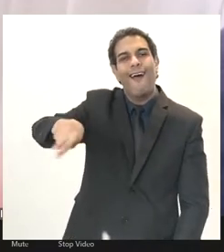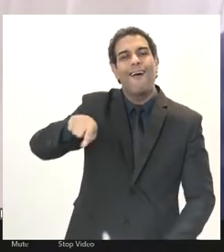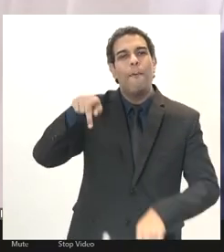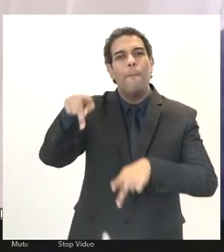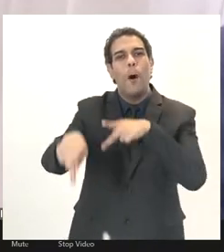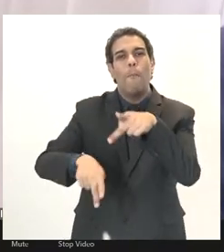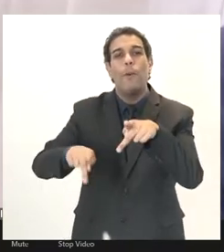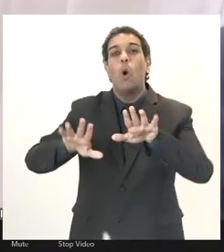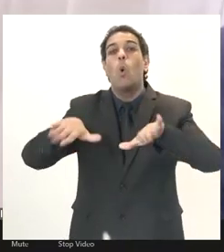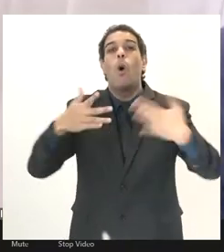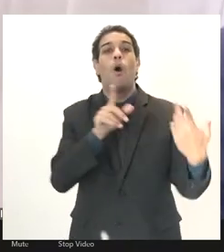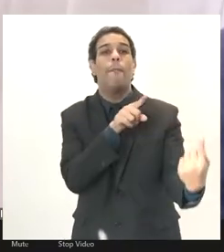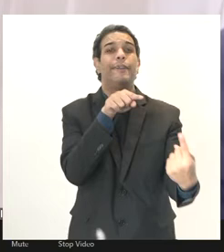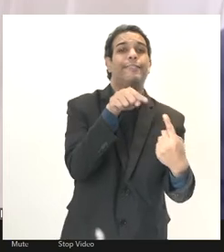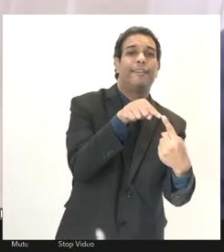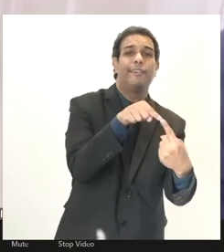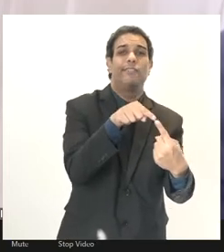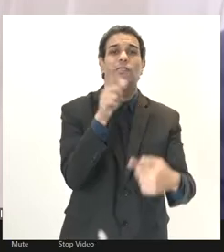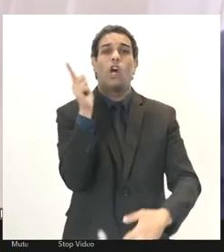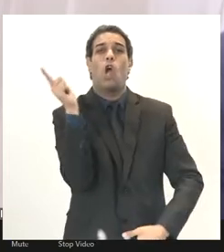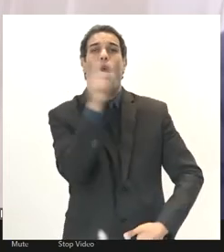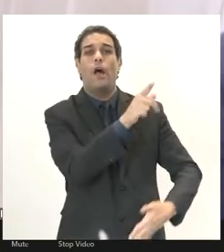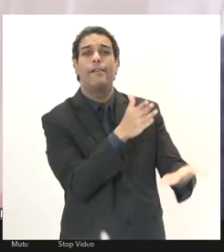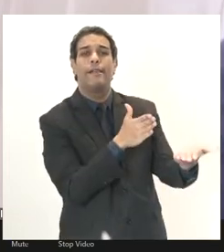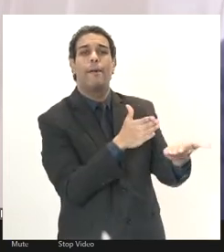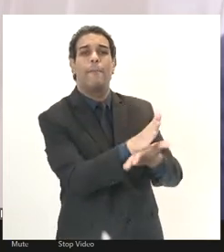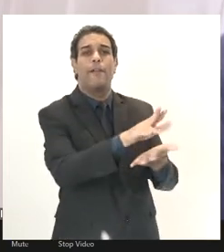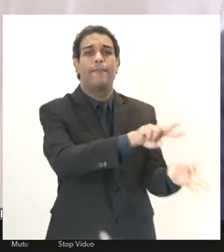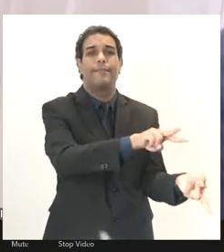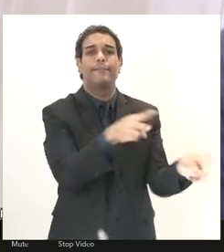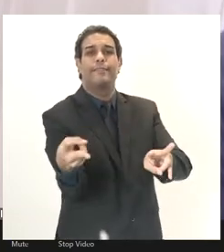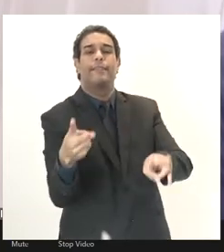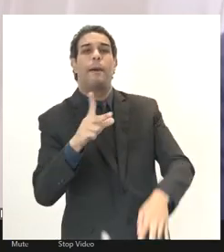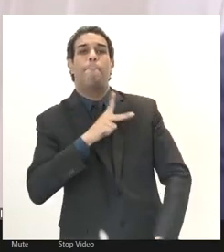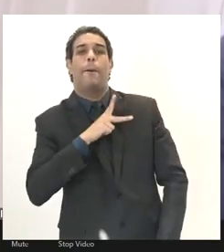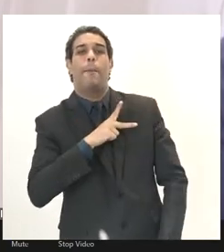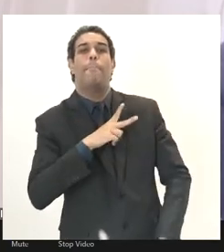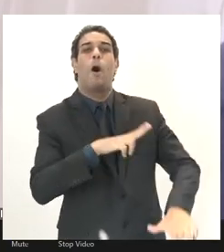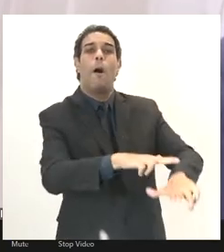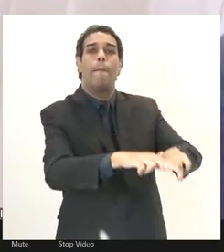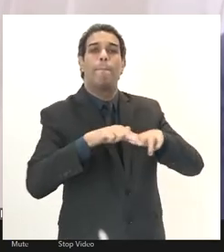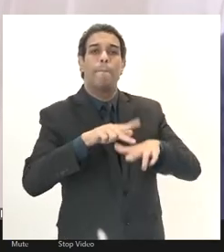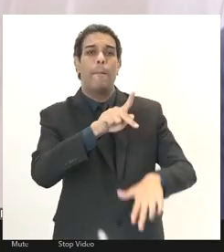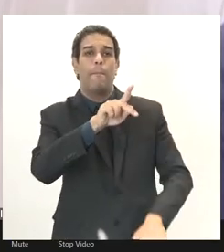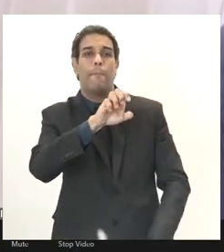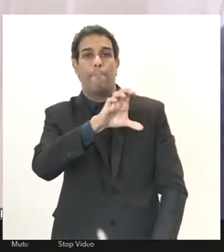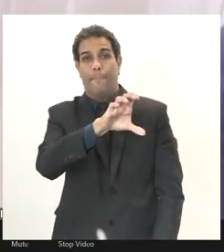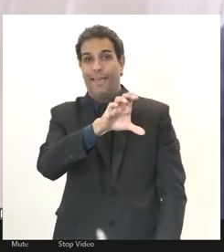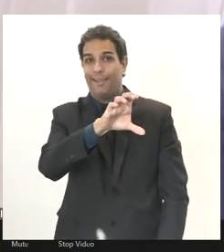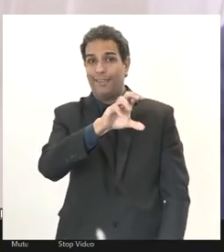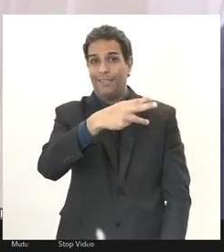intenção do governo com a privatização ou melhor com a PEC 32 já de forma